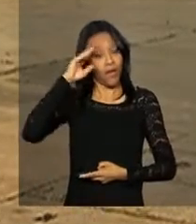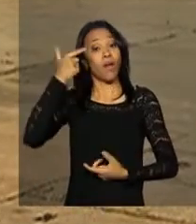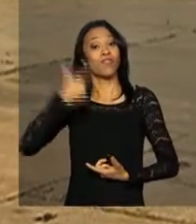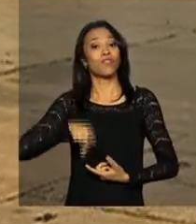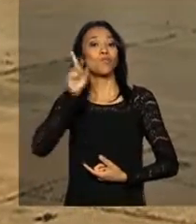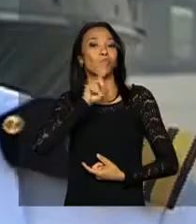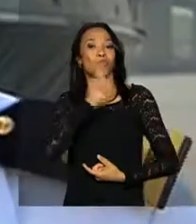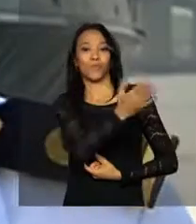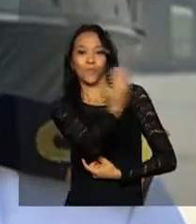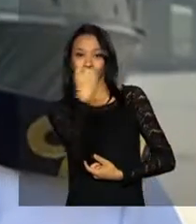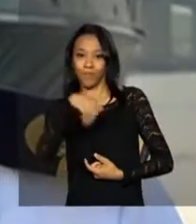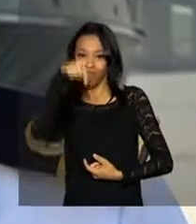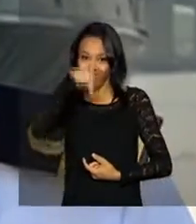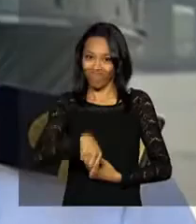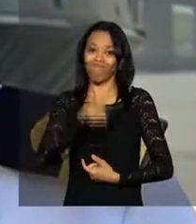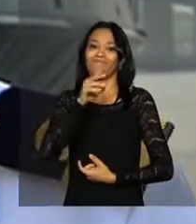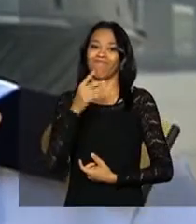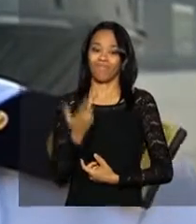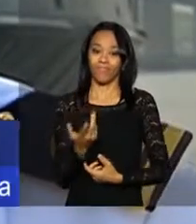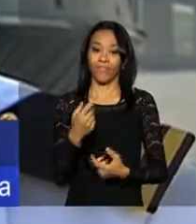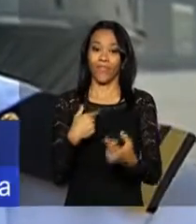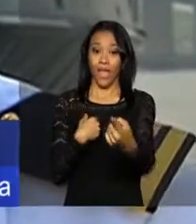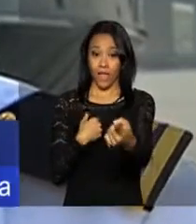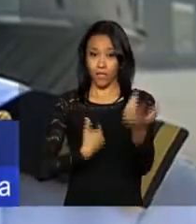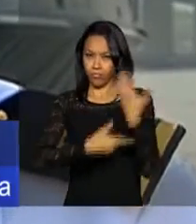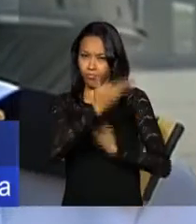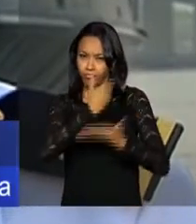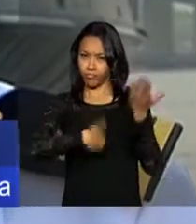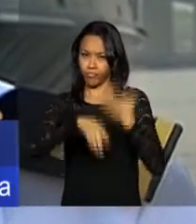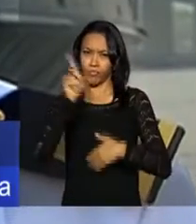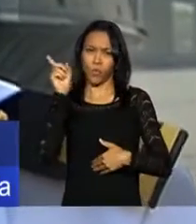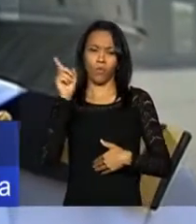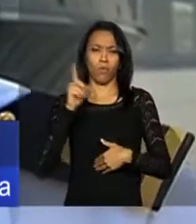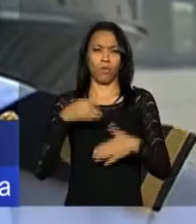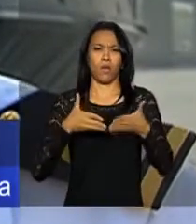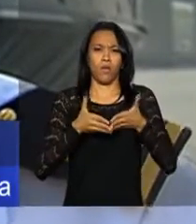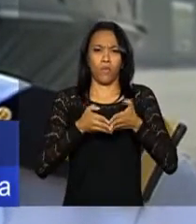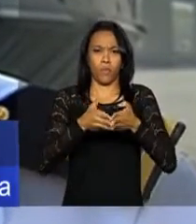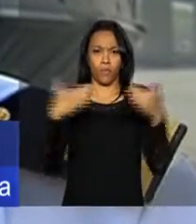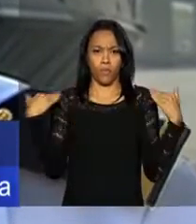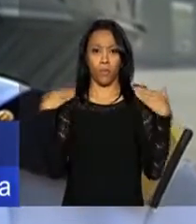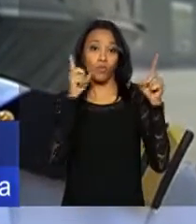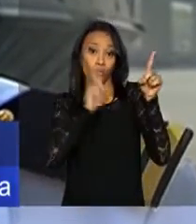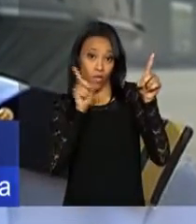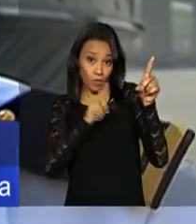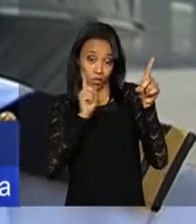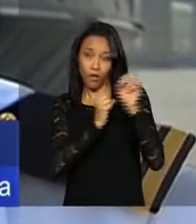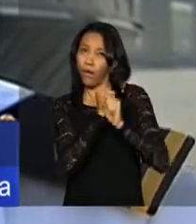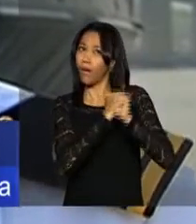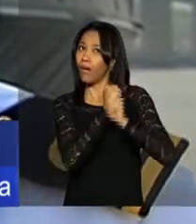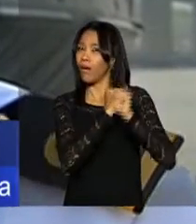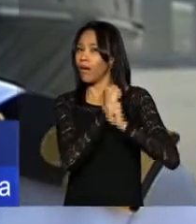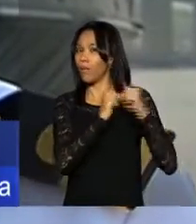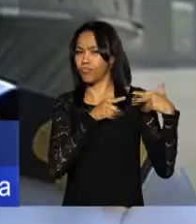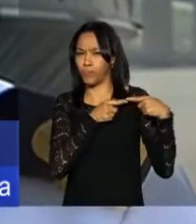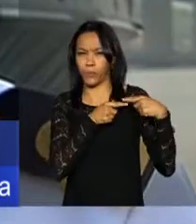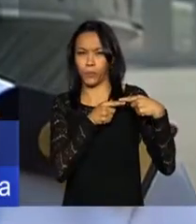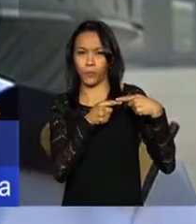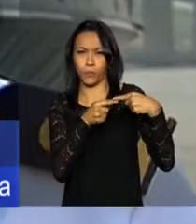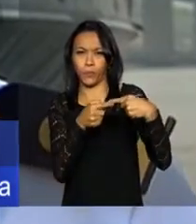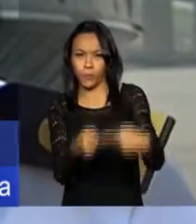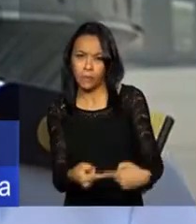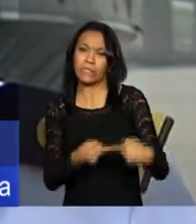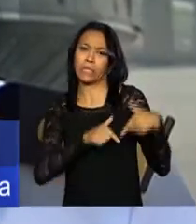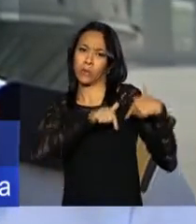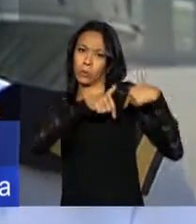Estados Unidos. Esse relacionamento que nós temos com a Marinha Americana e os demais países já vem de longa data. É uma oportunidade